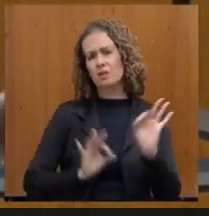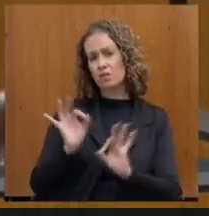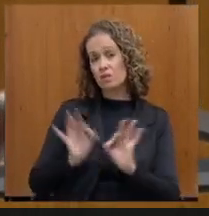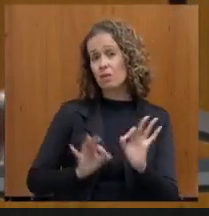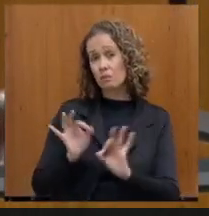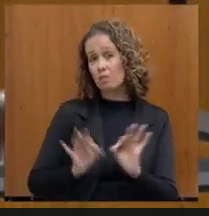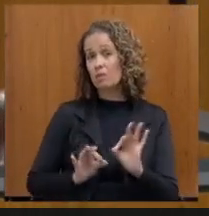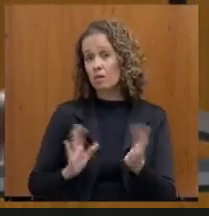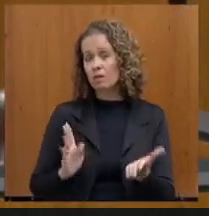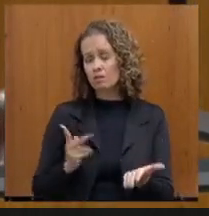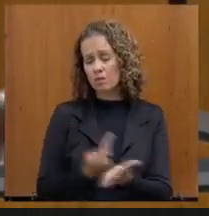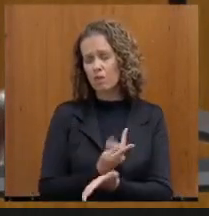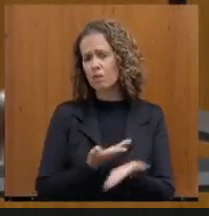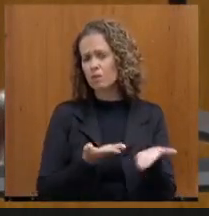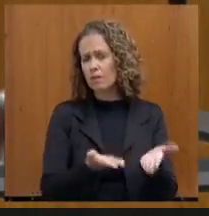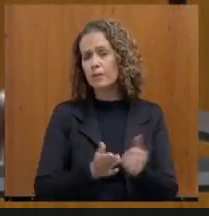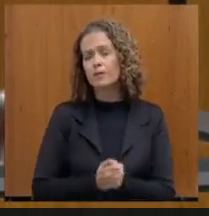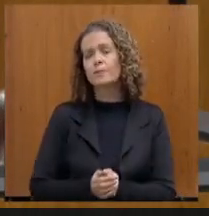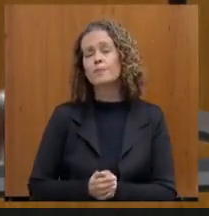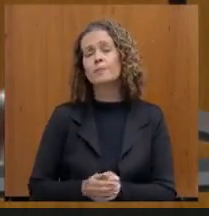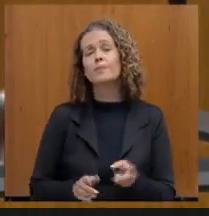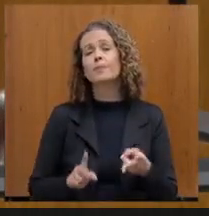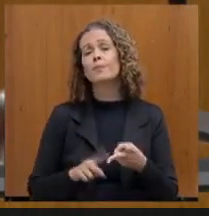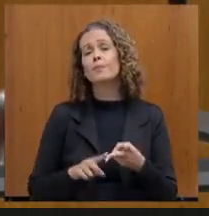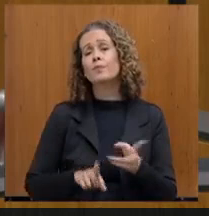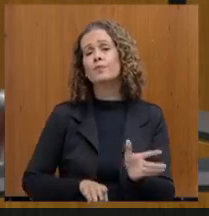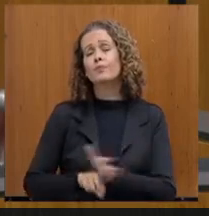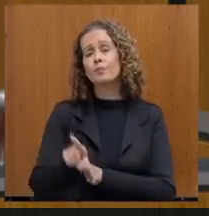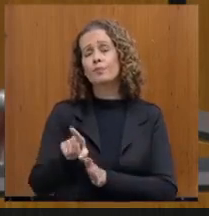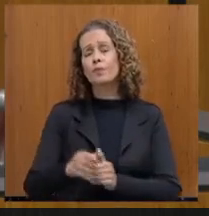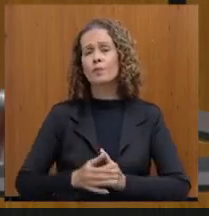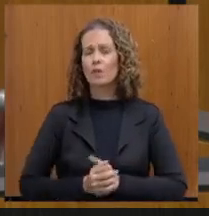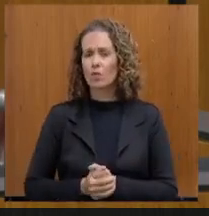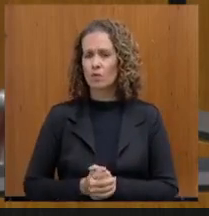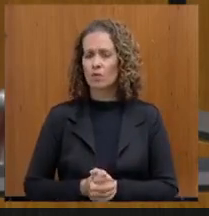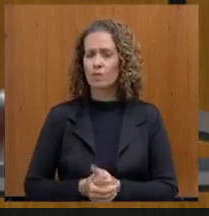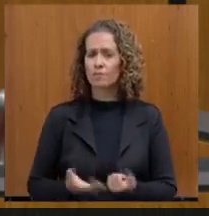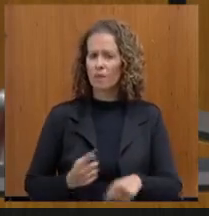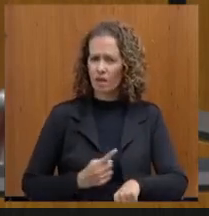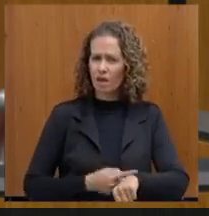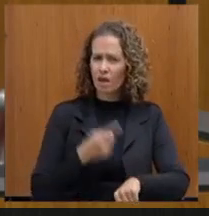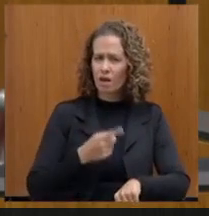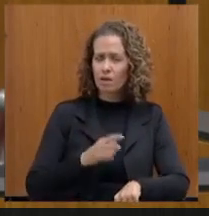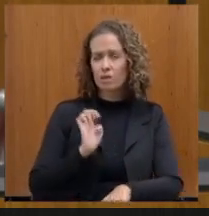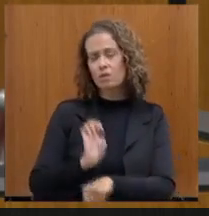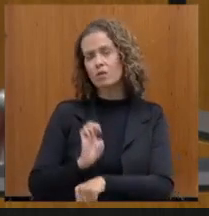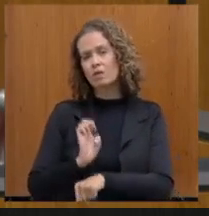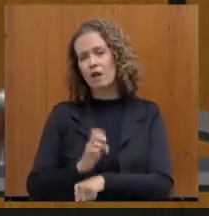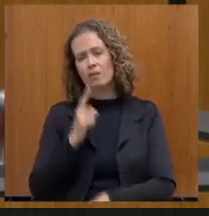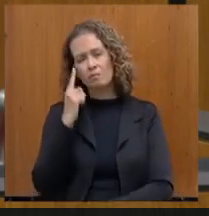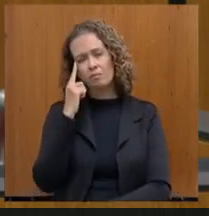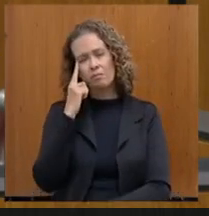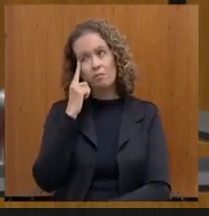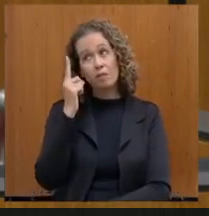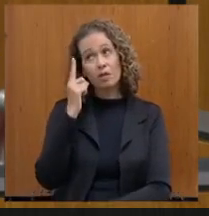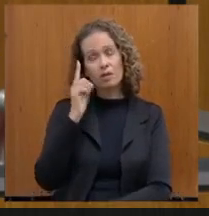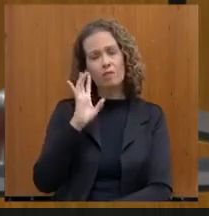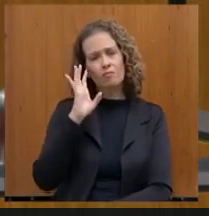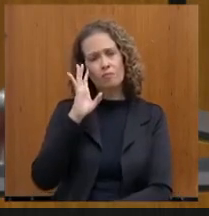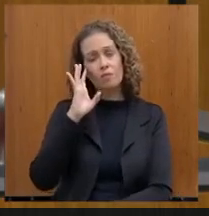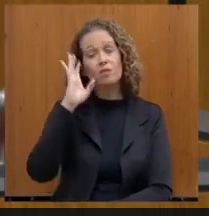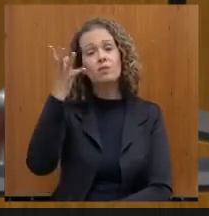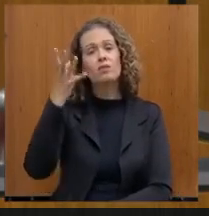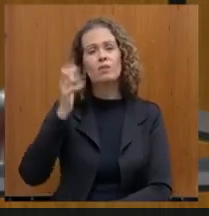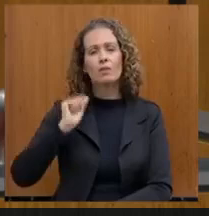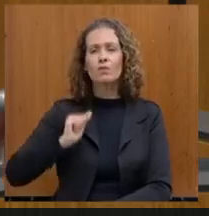cumprimento. A segunda pergunta, não seria hora do Estado pensar no fortalecimento e na saída da